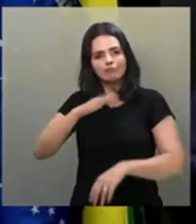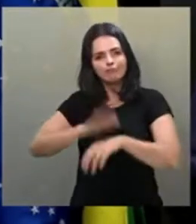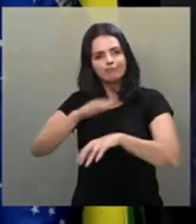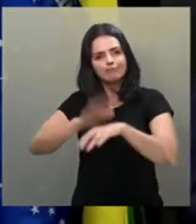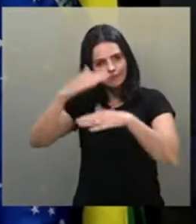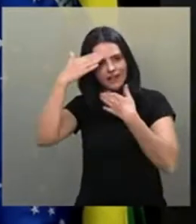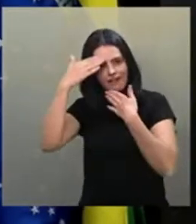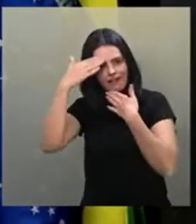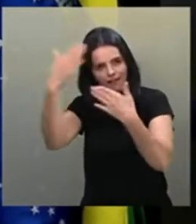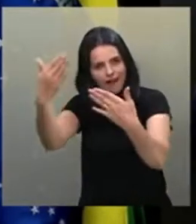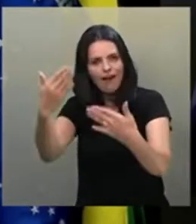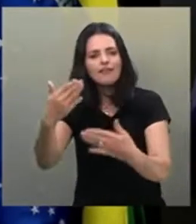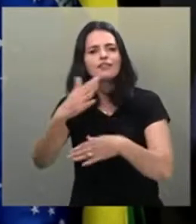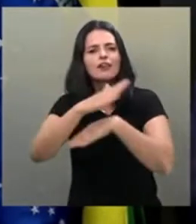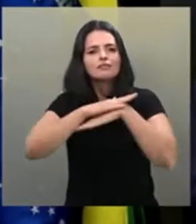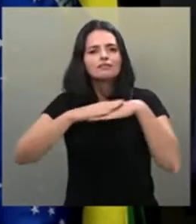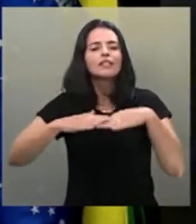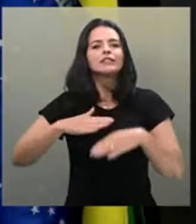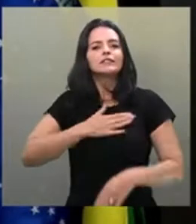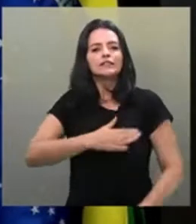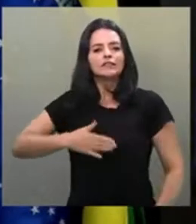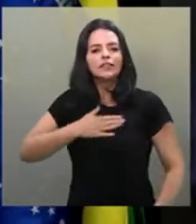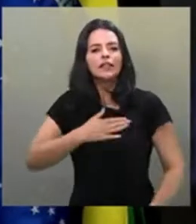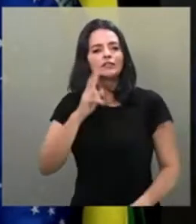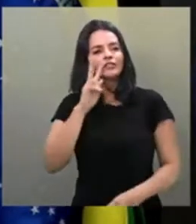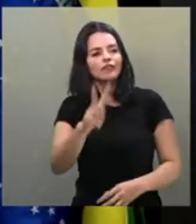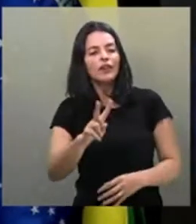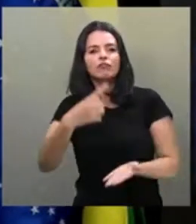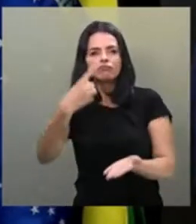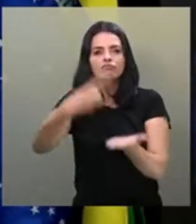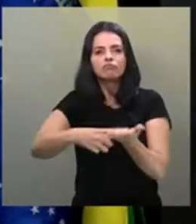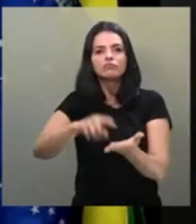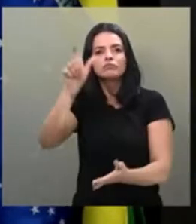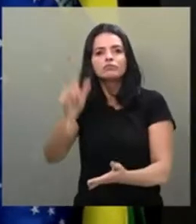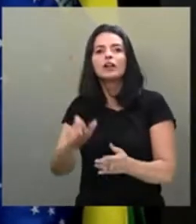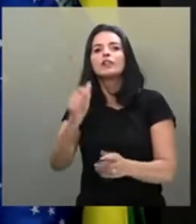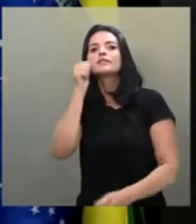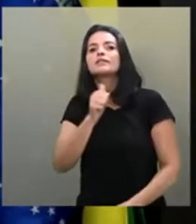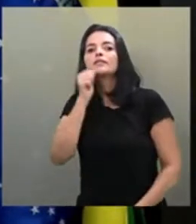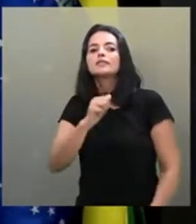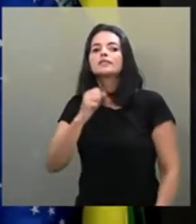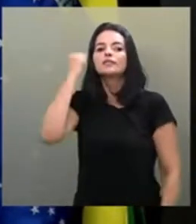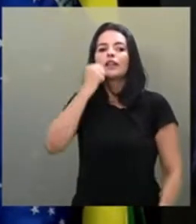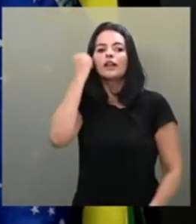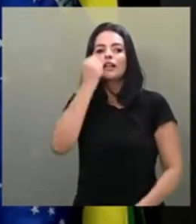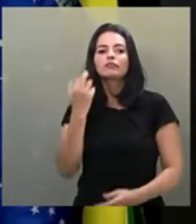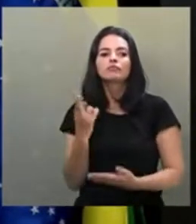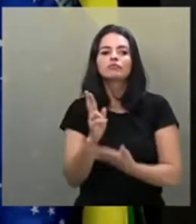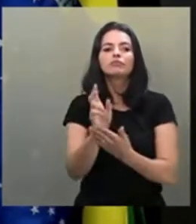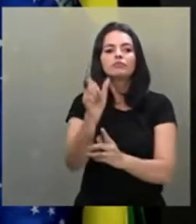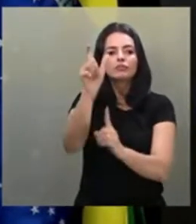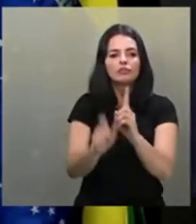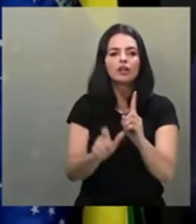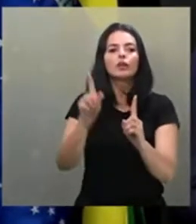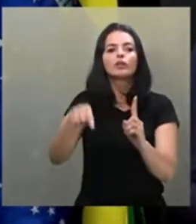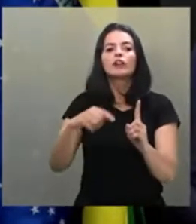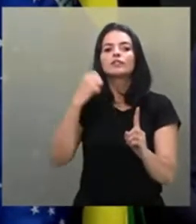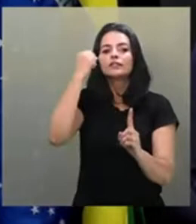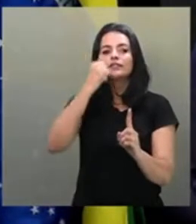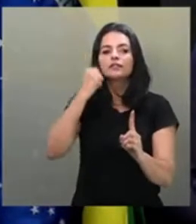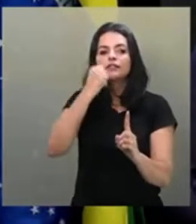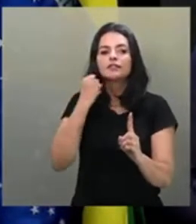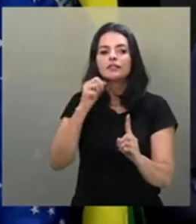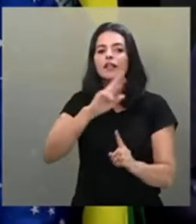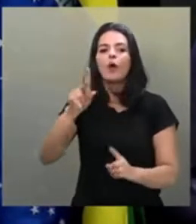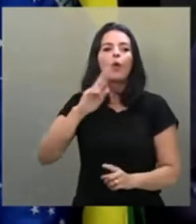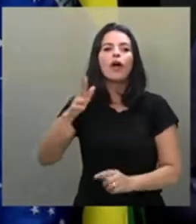satisfação de ver a imparcialidade, o comprometimento das senadoras em nome de uma senadora que era da bancada de sustentação, mas